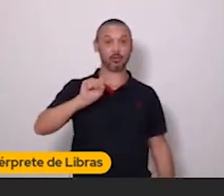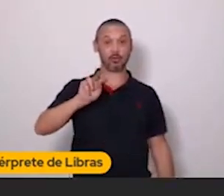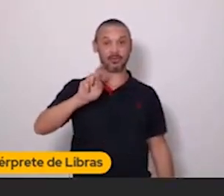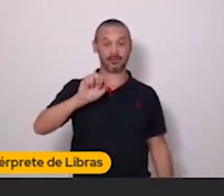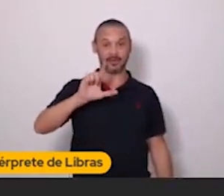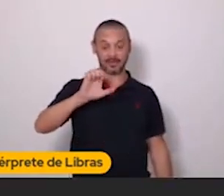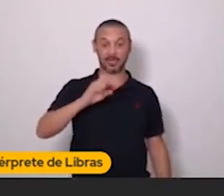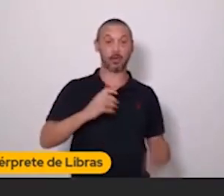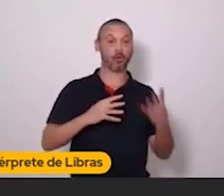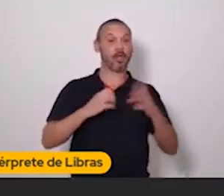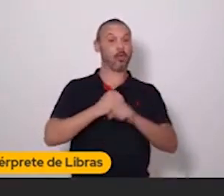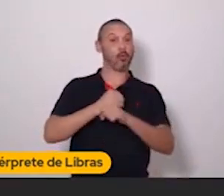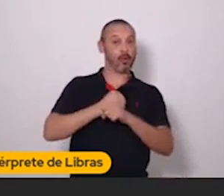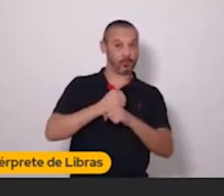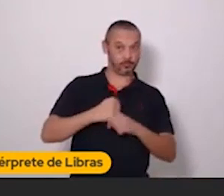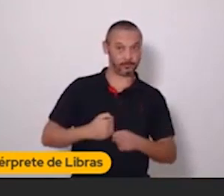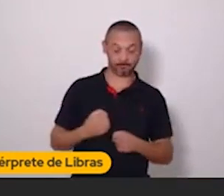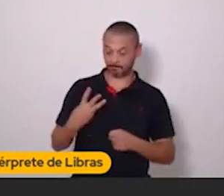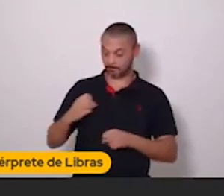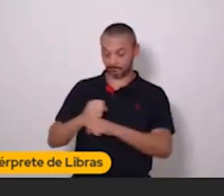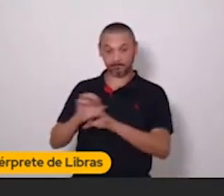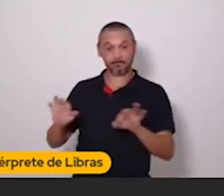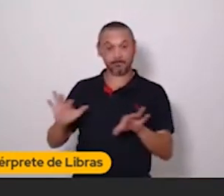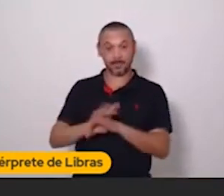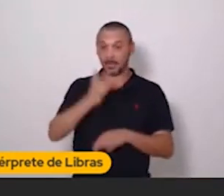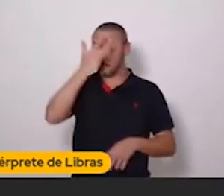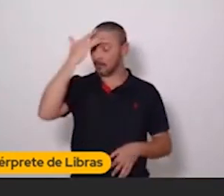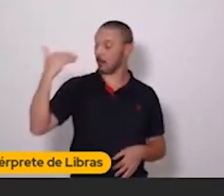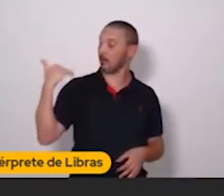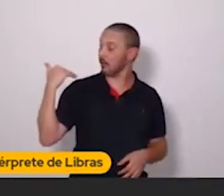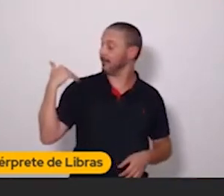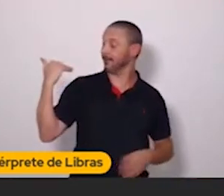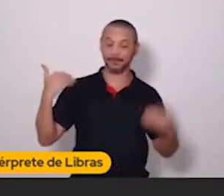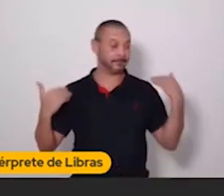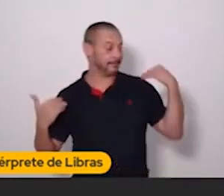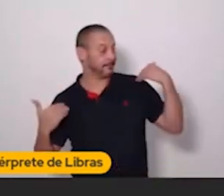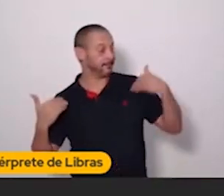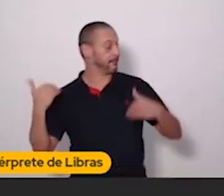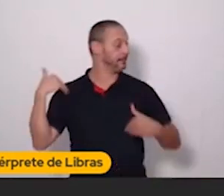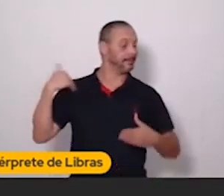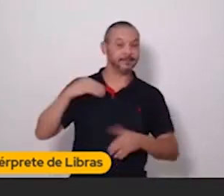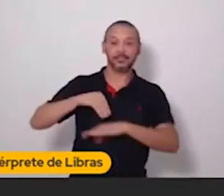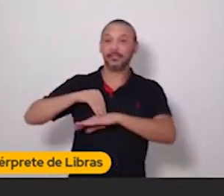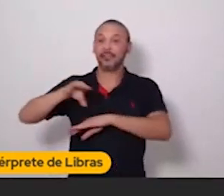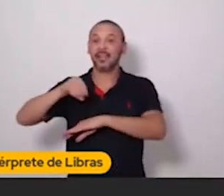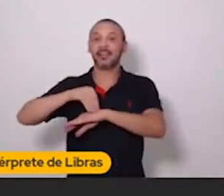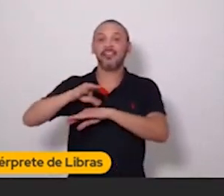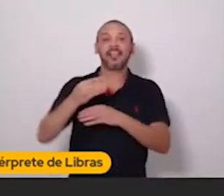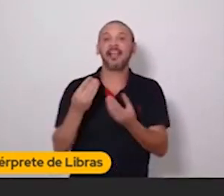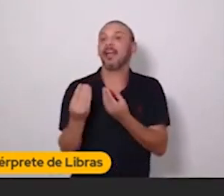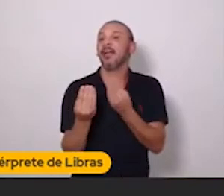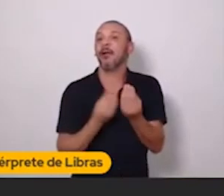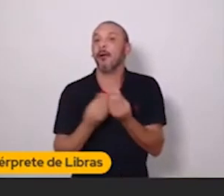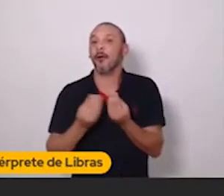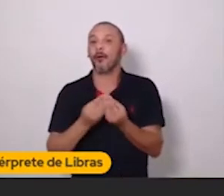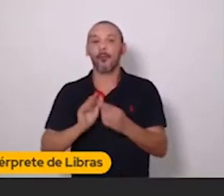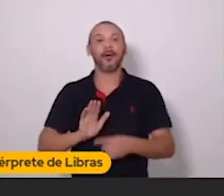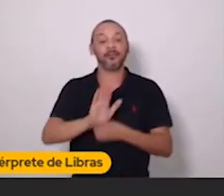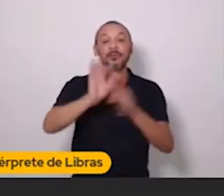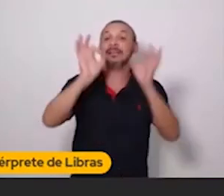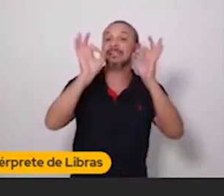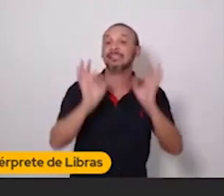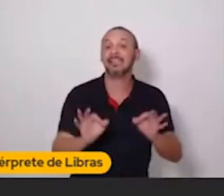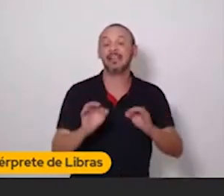anos que eu tive a Illustrali, muita gente começou a pedir dicas de o que eu fazia que dava certo na